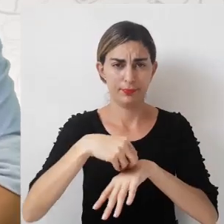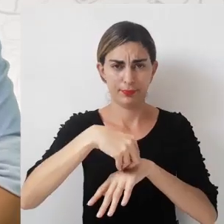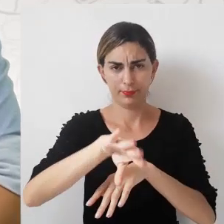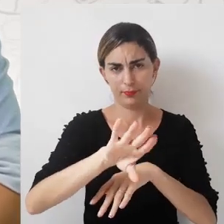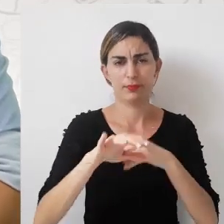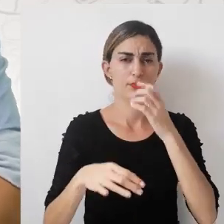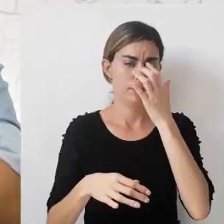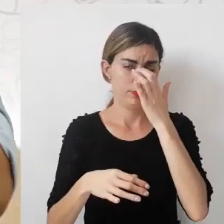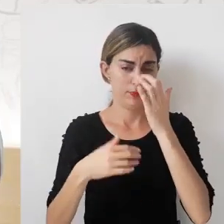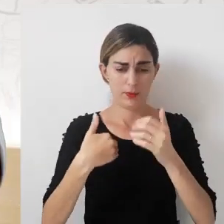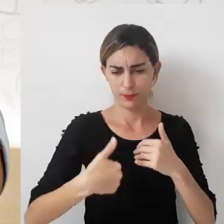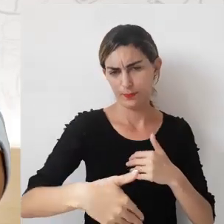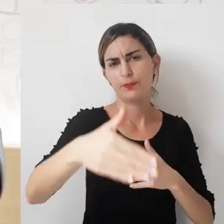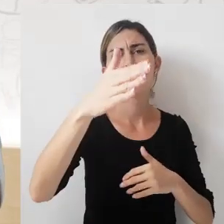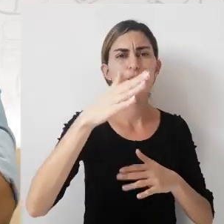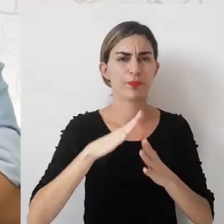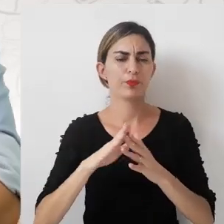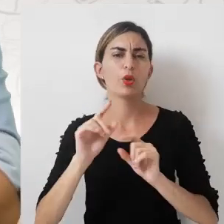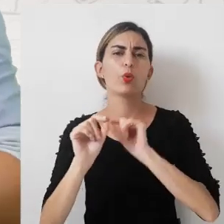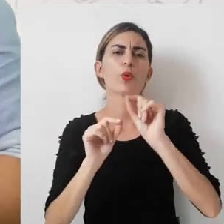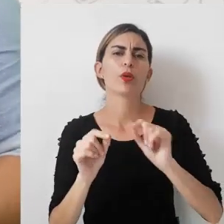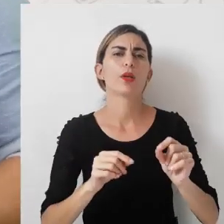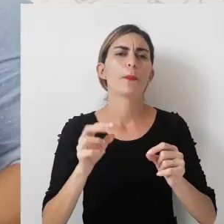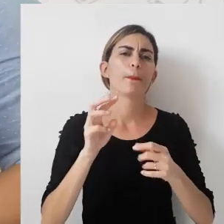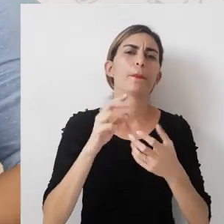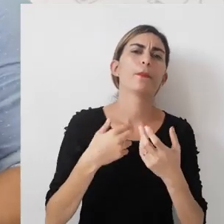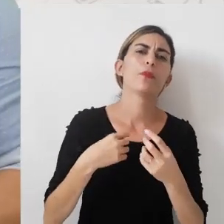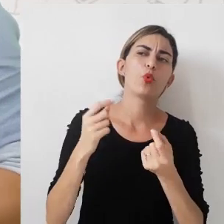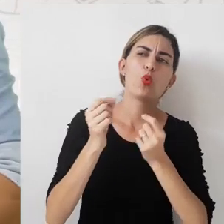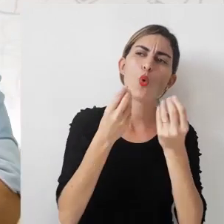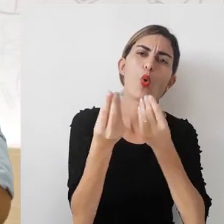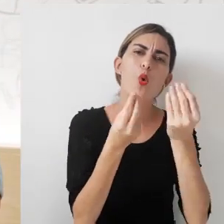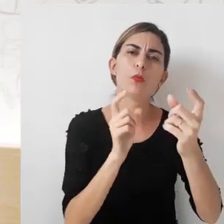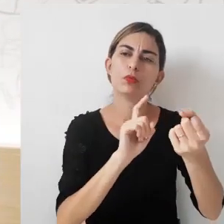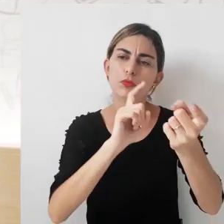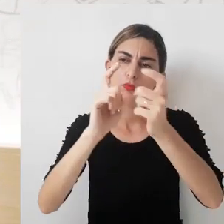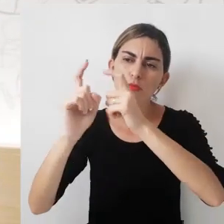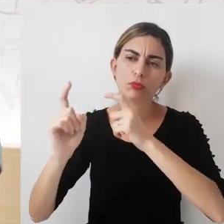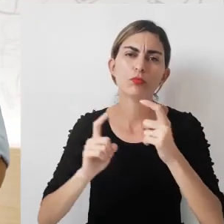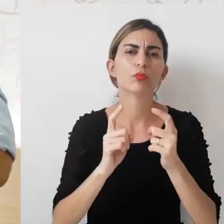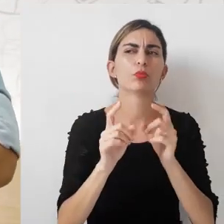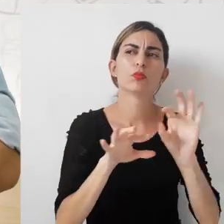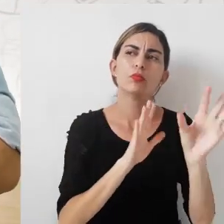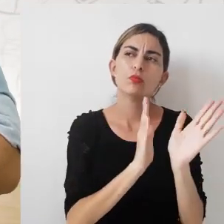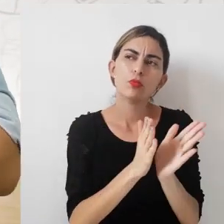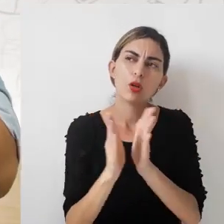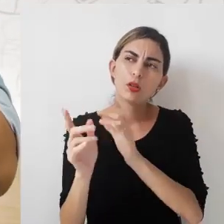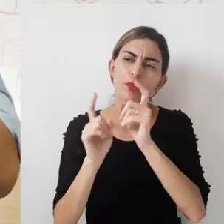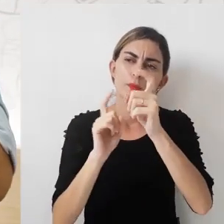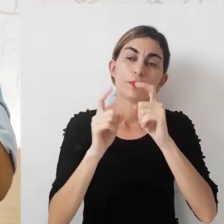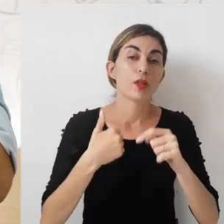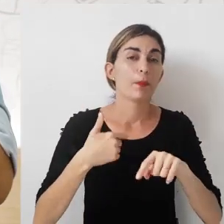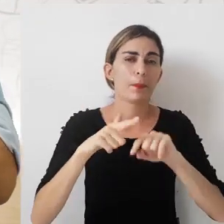nos traz. Mais à frente, que métodos de negociação podem ser estruturados? Então, no nosso material,